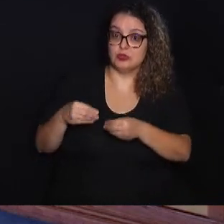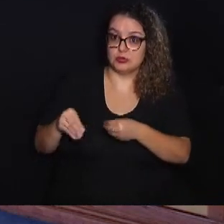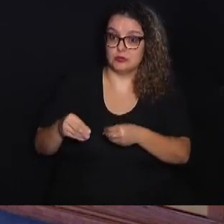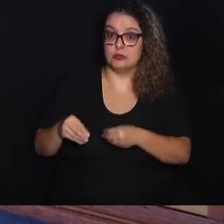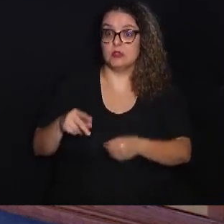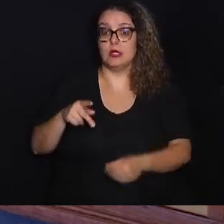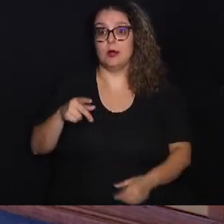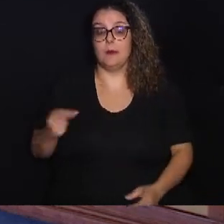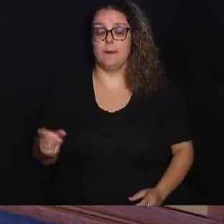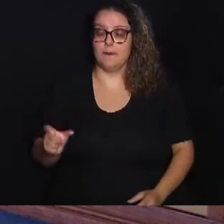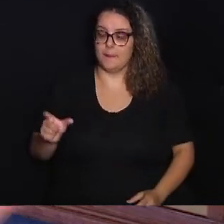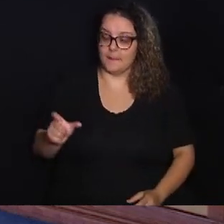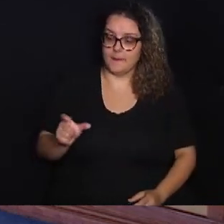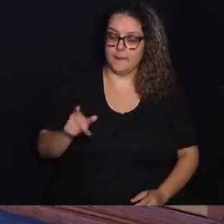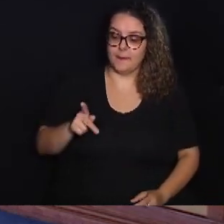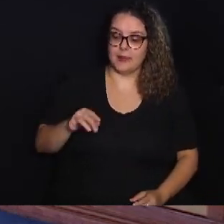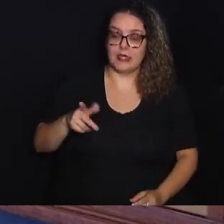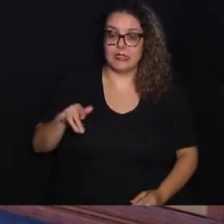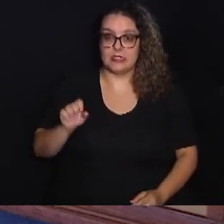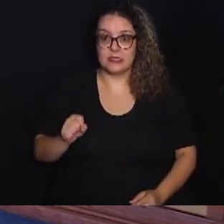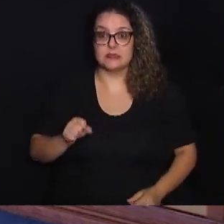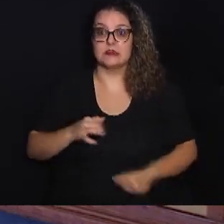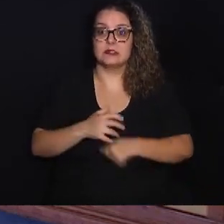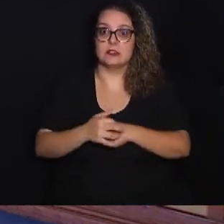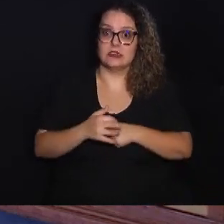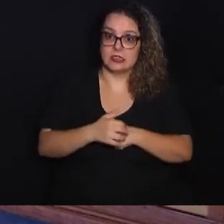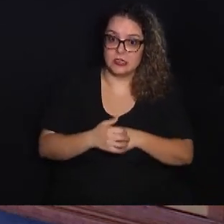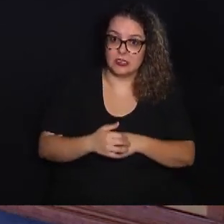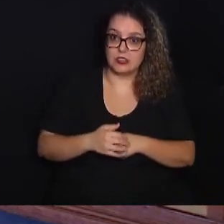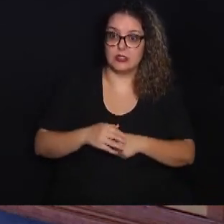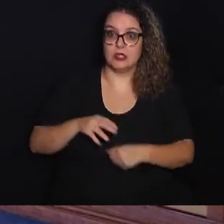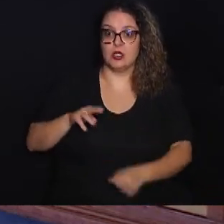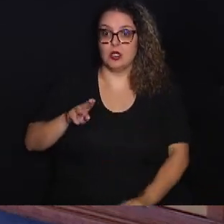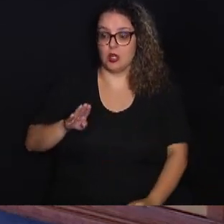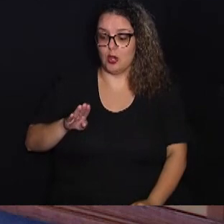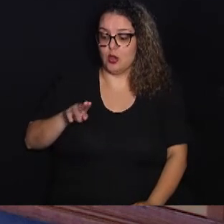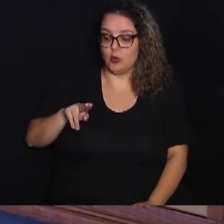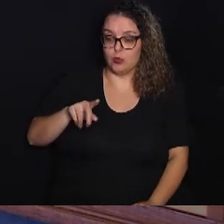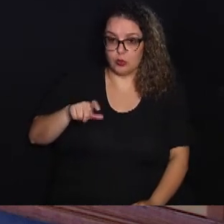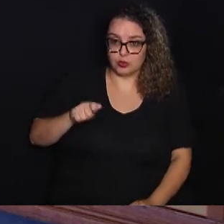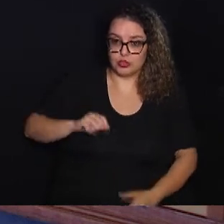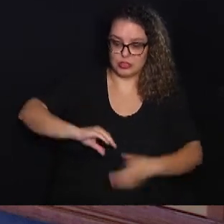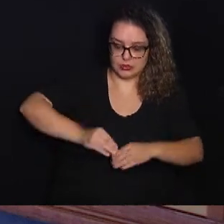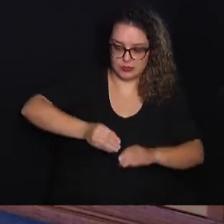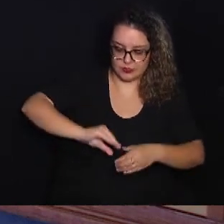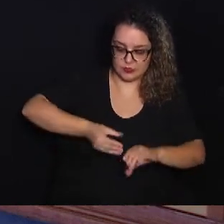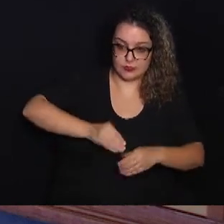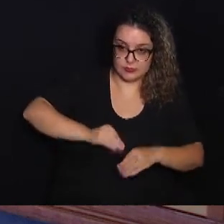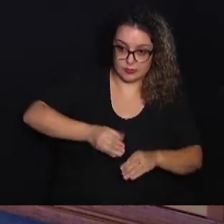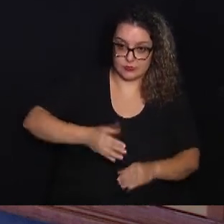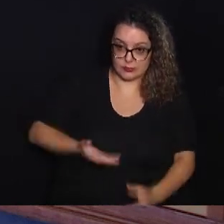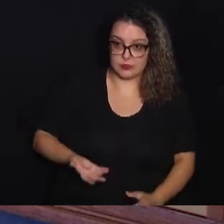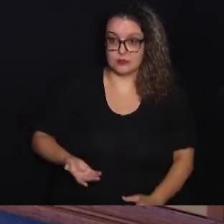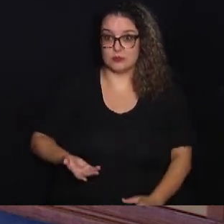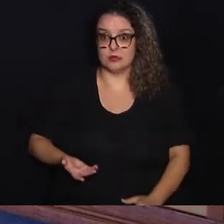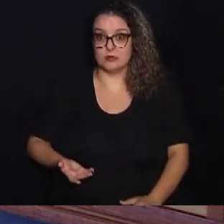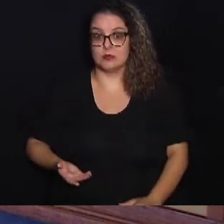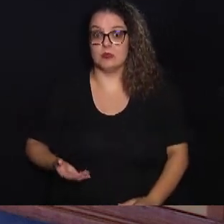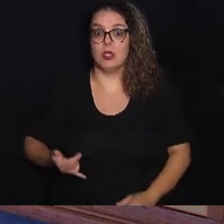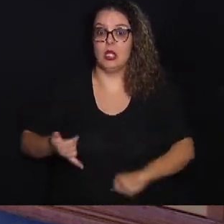de plástico também. Pilhas, materiais eletrônicos, bucha de lavar louça,